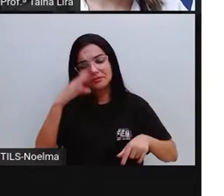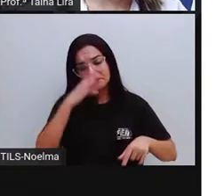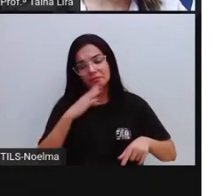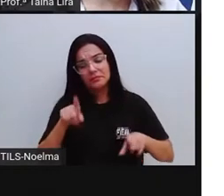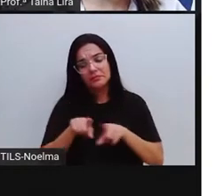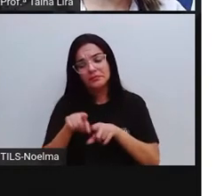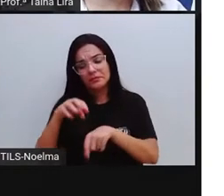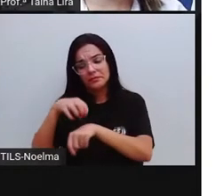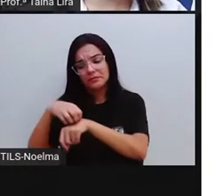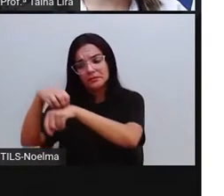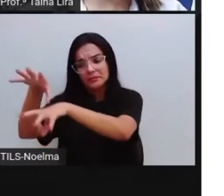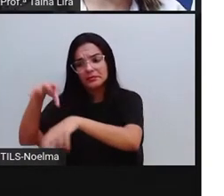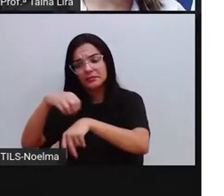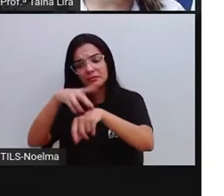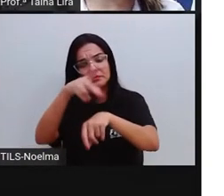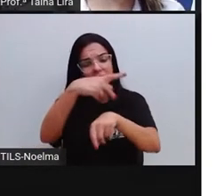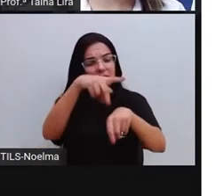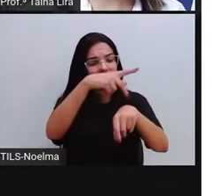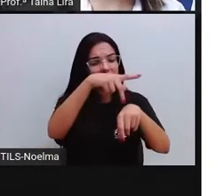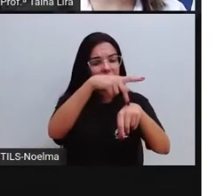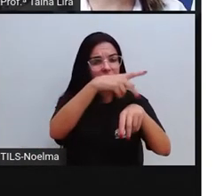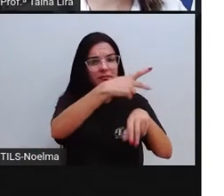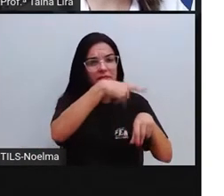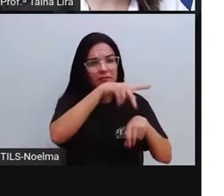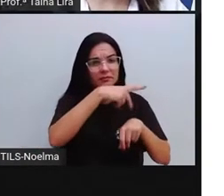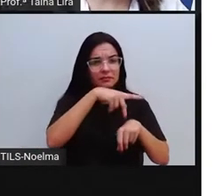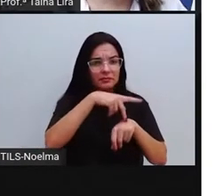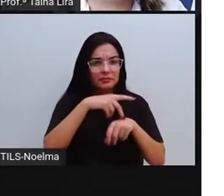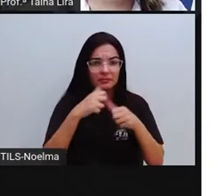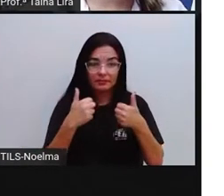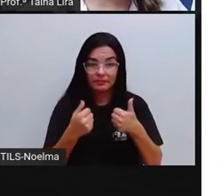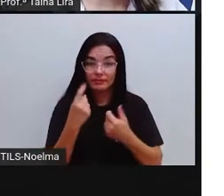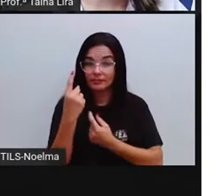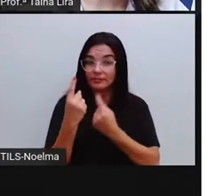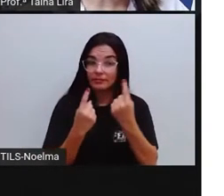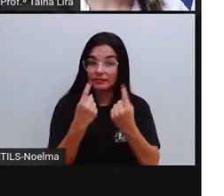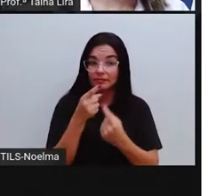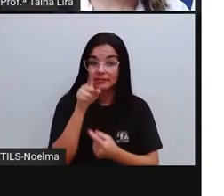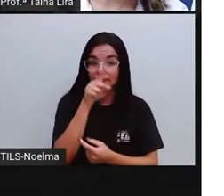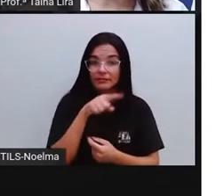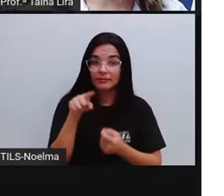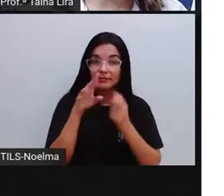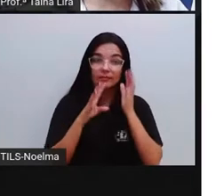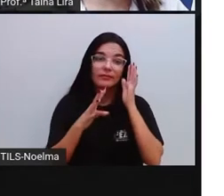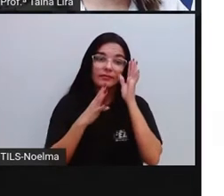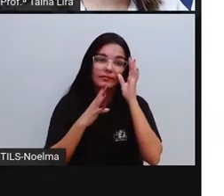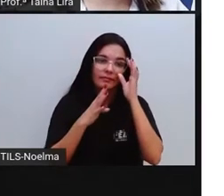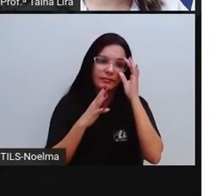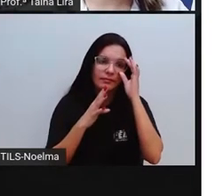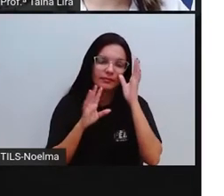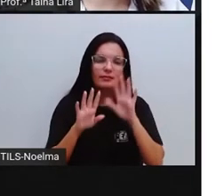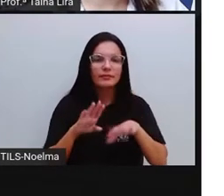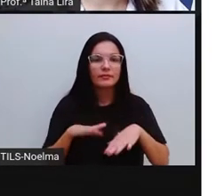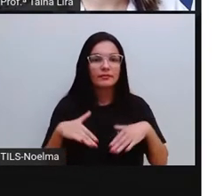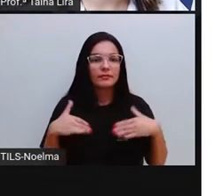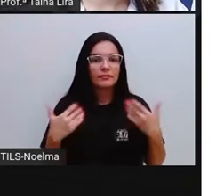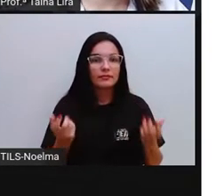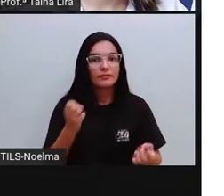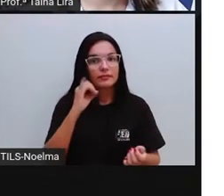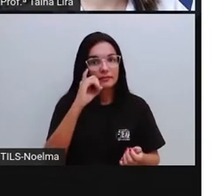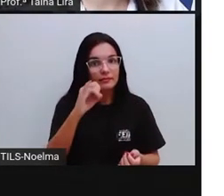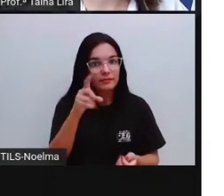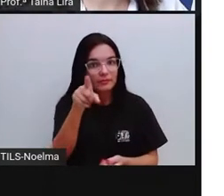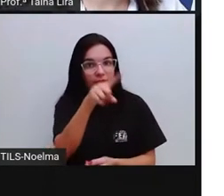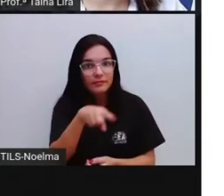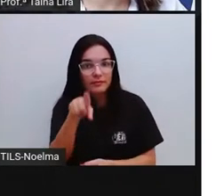Tanto aqui no Brasil como fora do Brasil. A pró vai trazer alguns, tá? Mas, inclusive, se o segundo ano quiser,